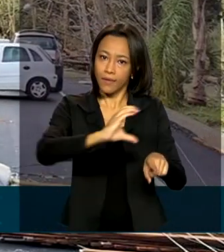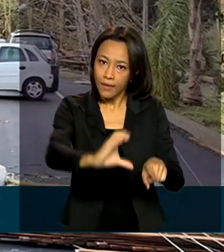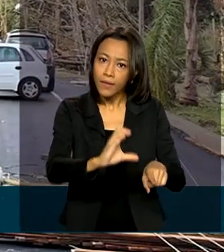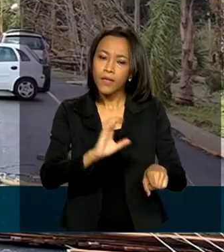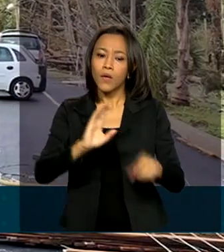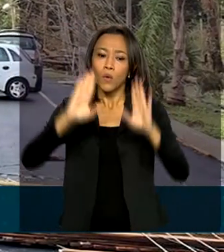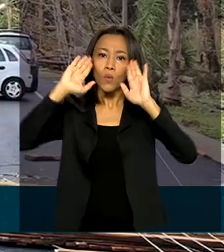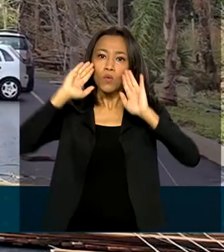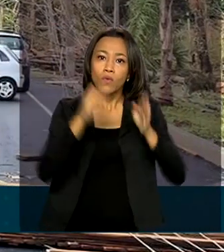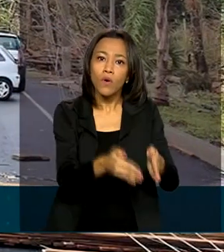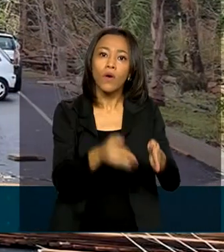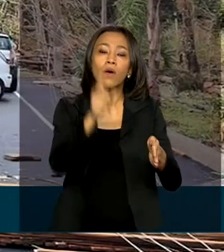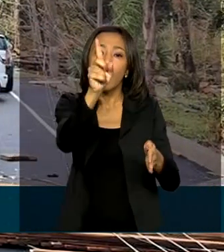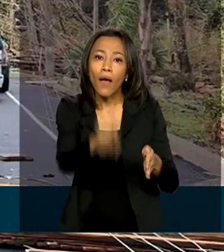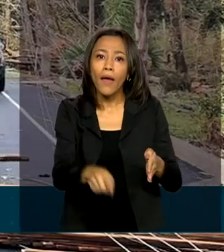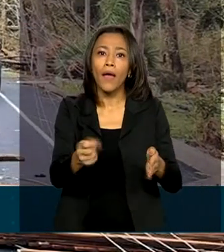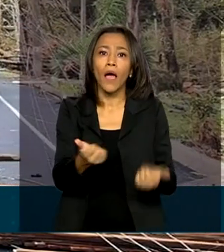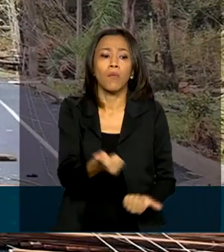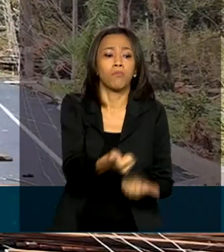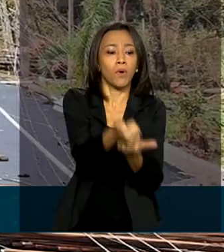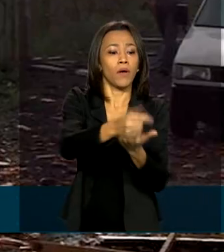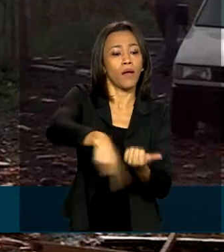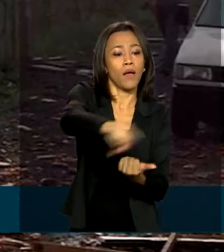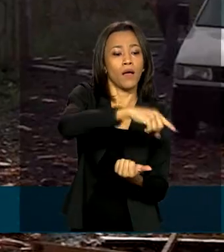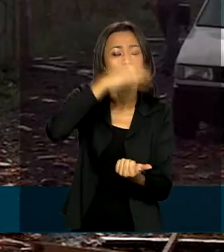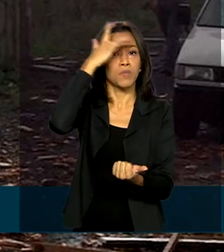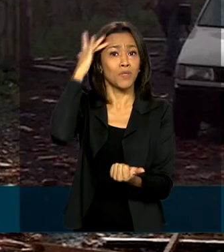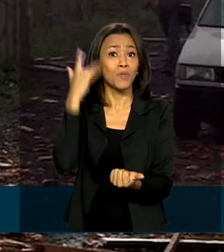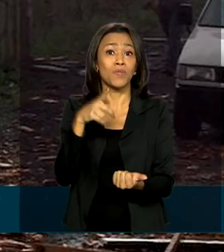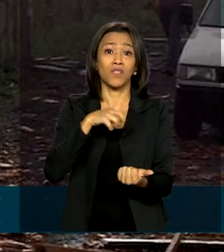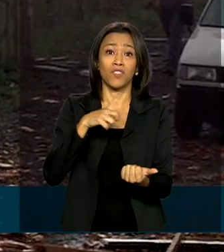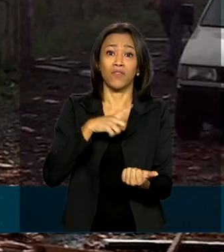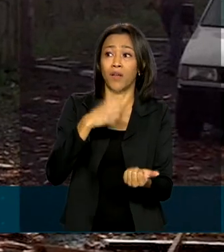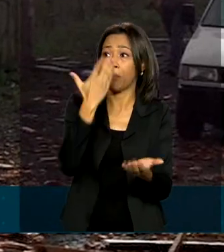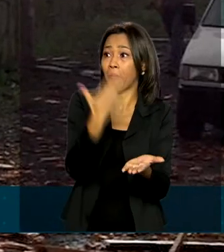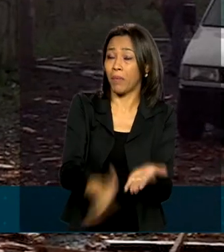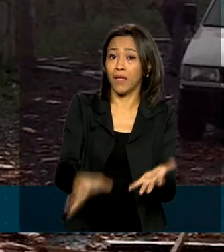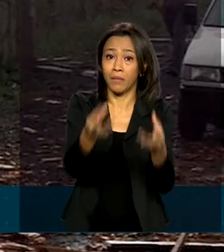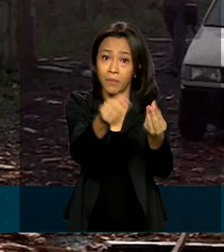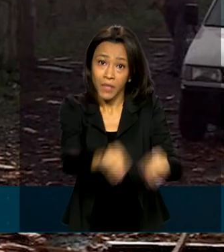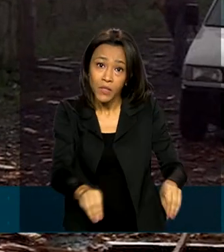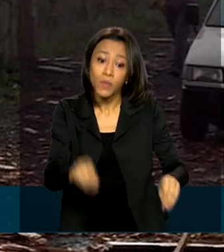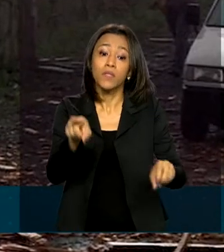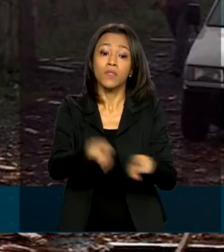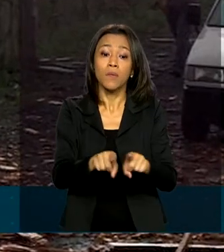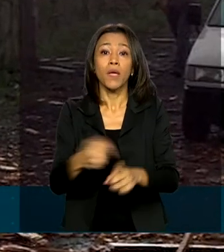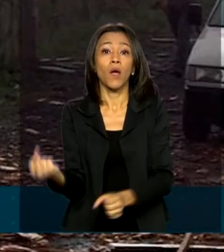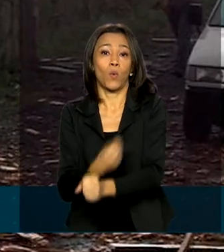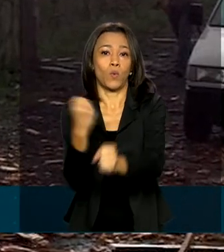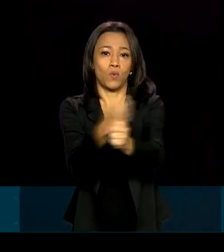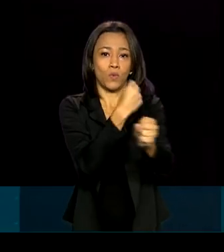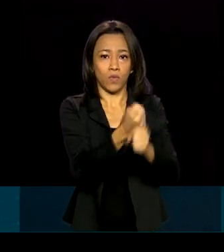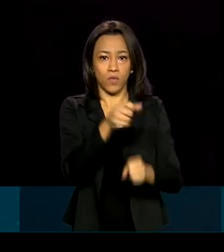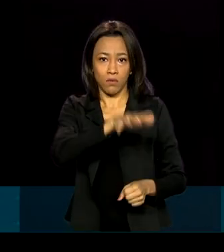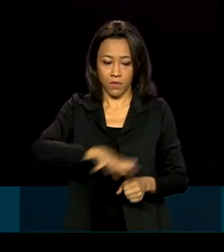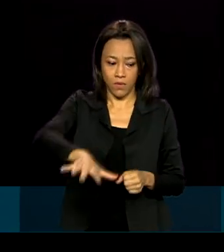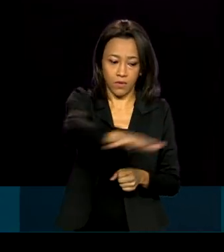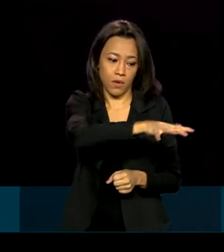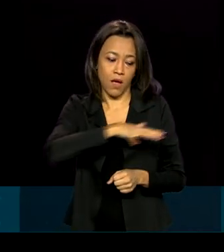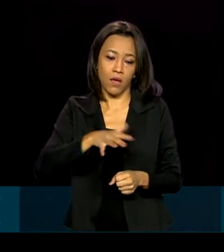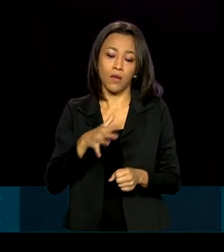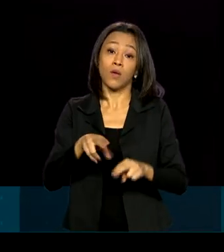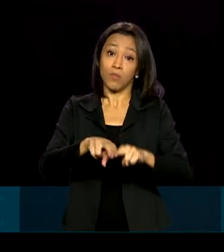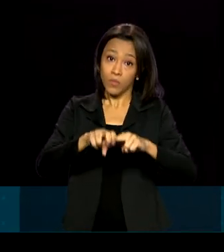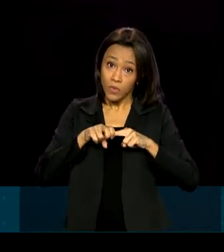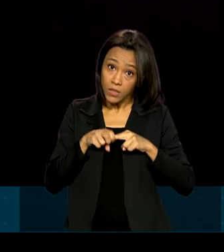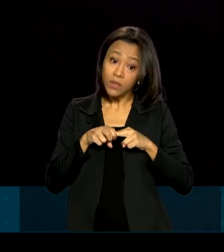prioridade é o auxílio à população atingida e recursos para a reconstrução das áreas afetadas. Para isso,